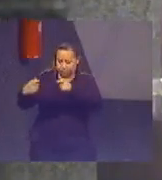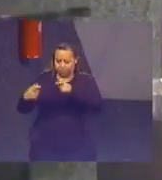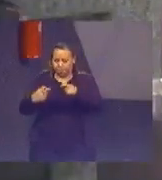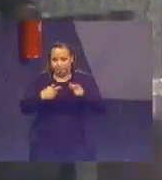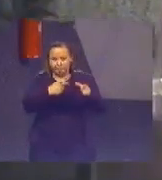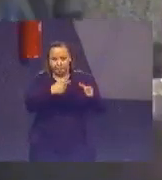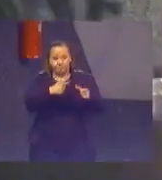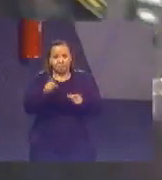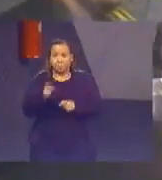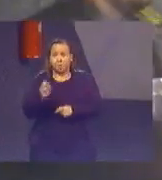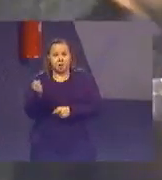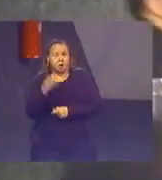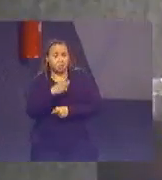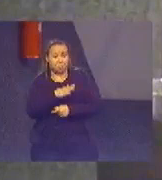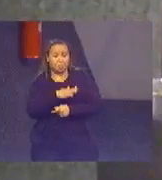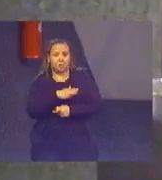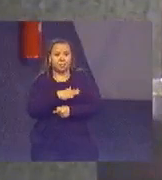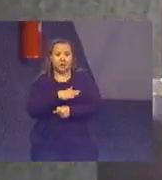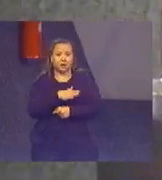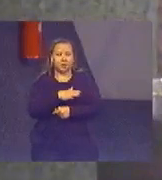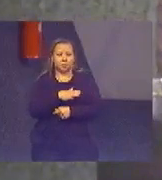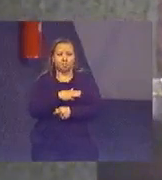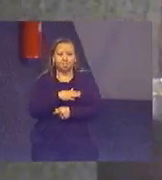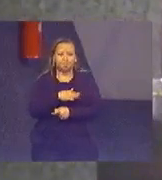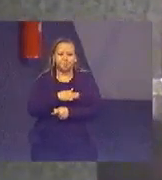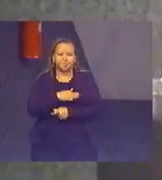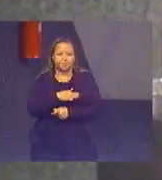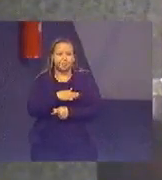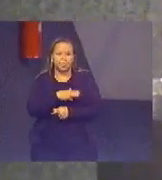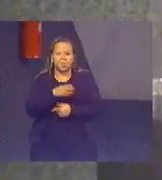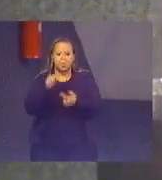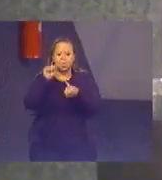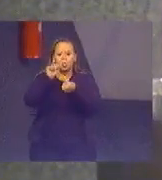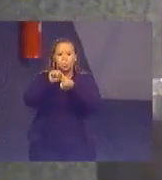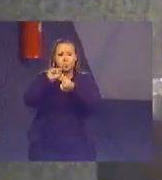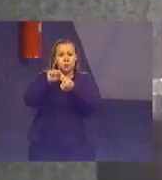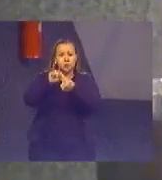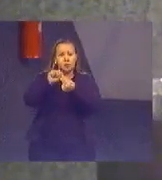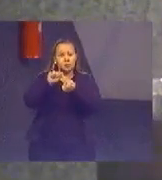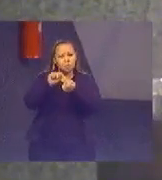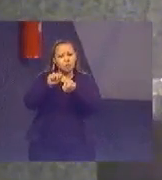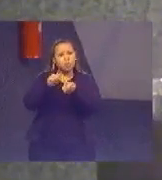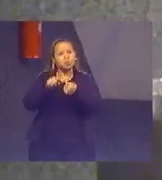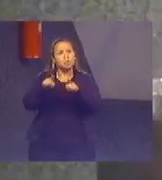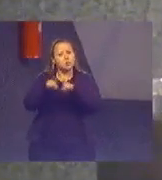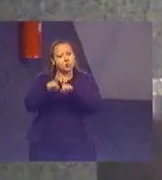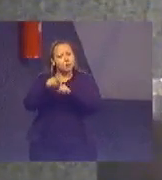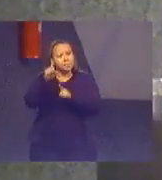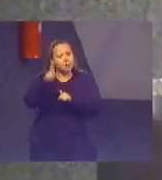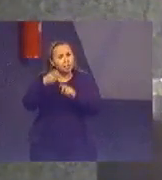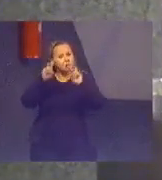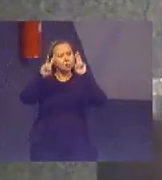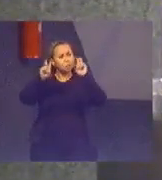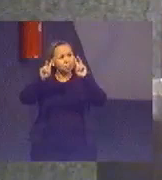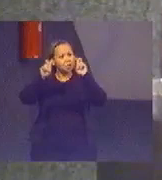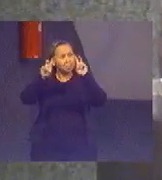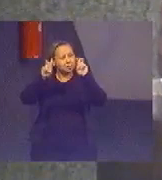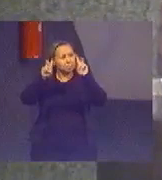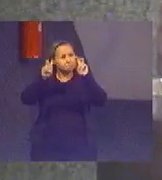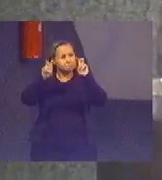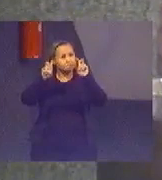é novidade nenhuma, como a gente viu, os objetivos de desenvolvimento sustentável também são temas caros para